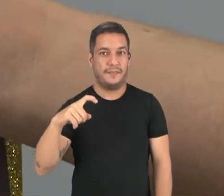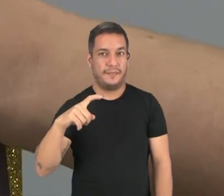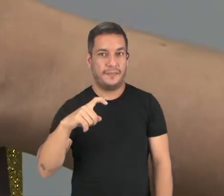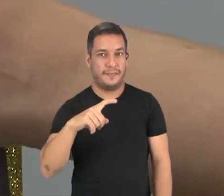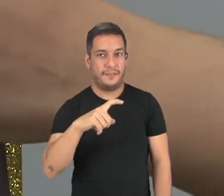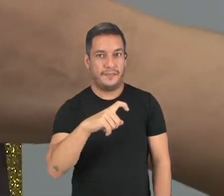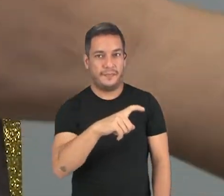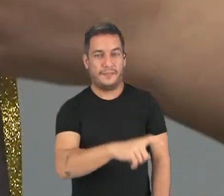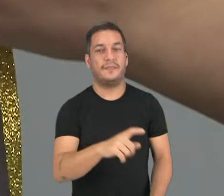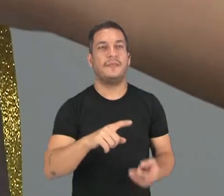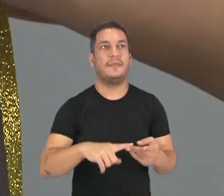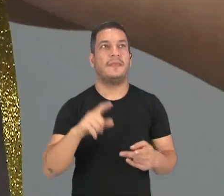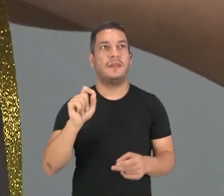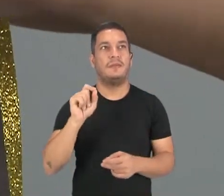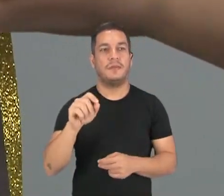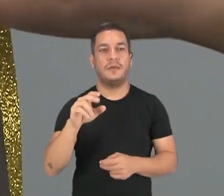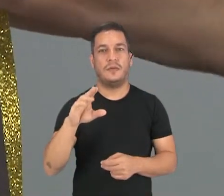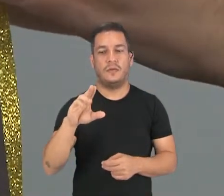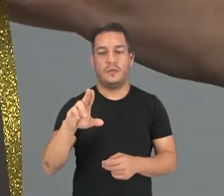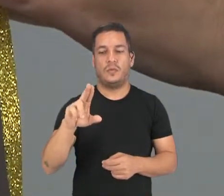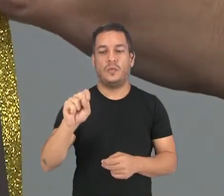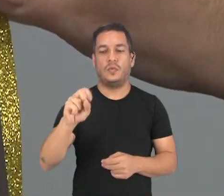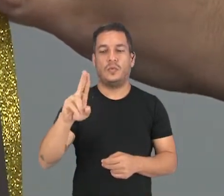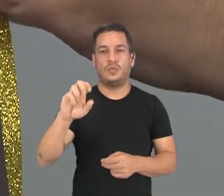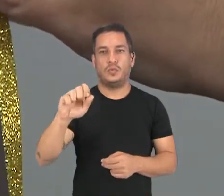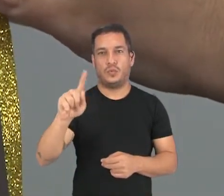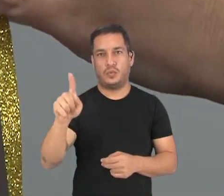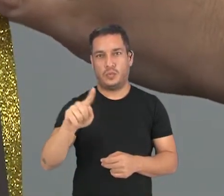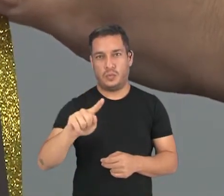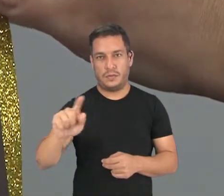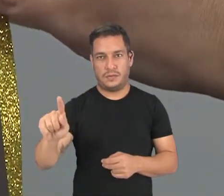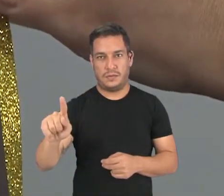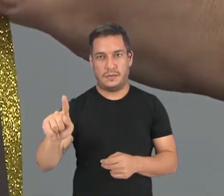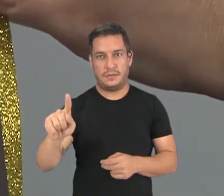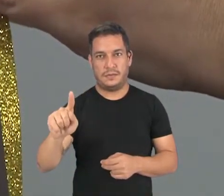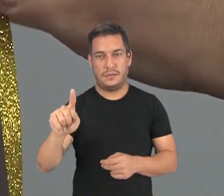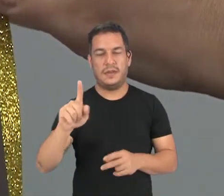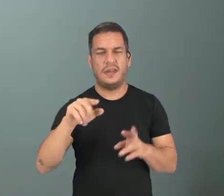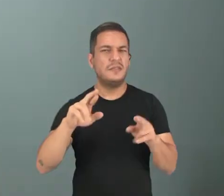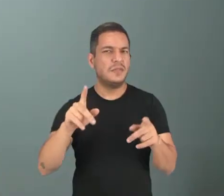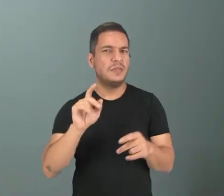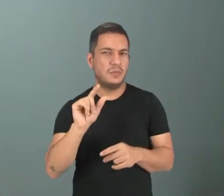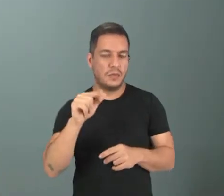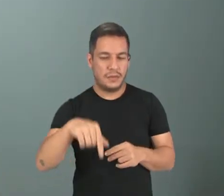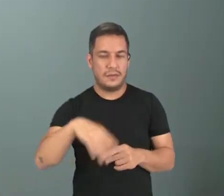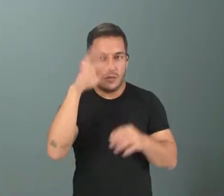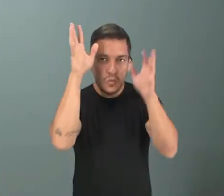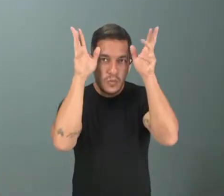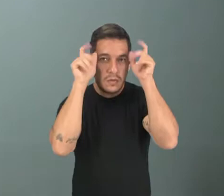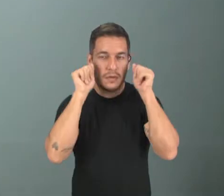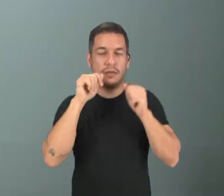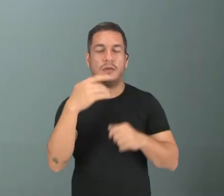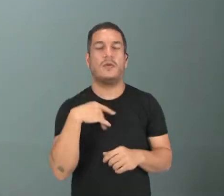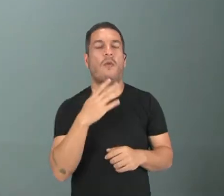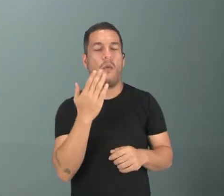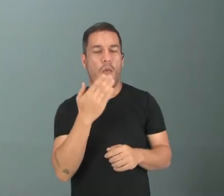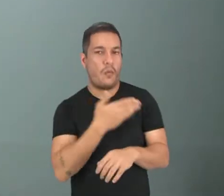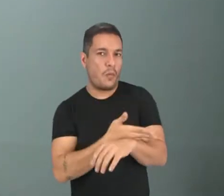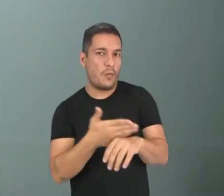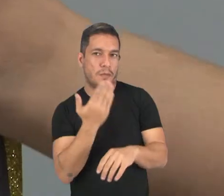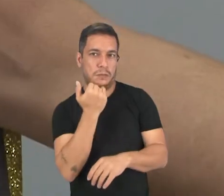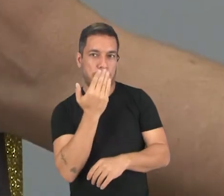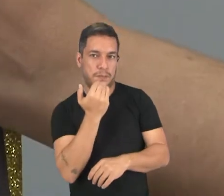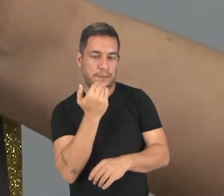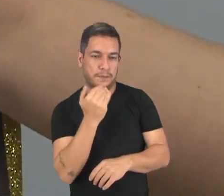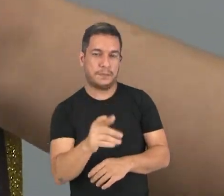nós temos o cuscuz, é um pouco diferente do que nós costumamos comer aqui na nossa região, no Acre, não é? Nós comemos